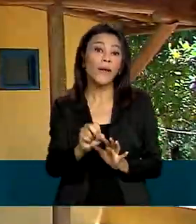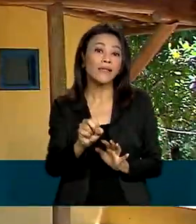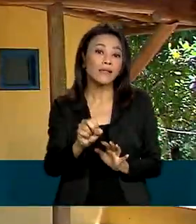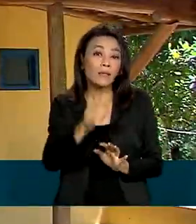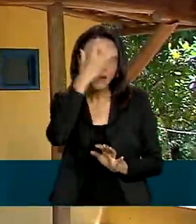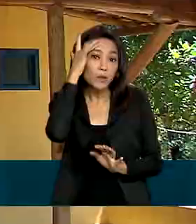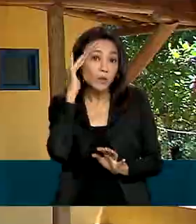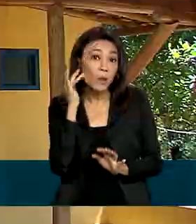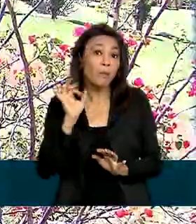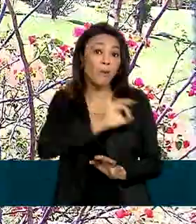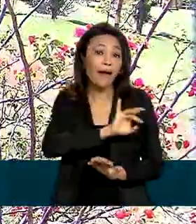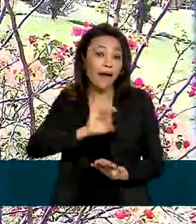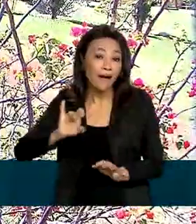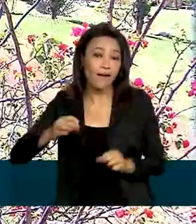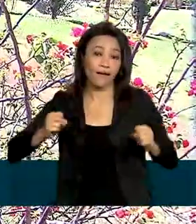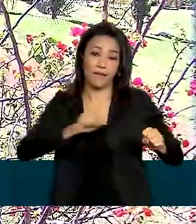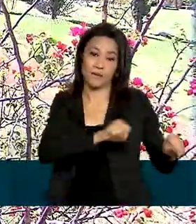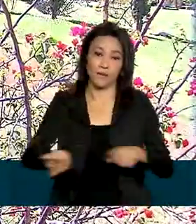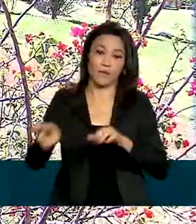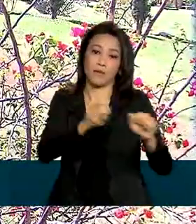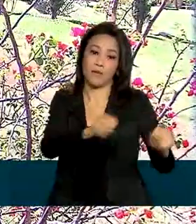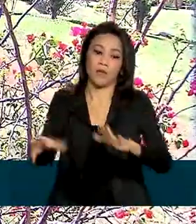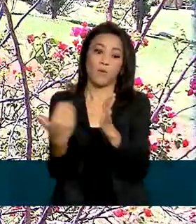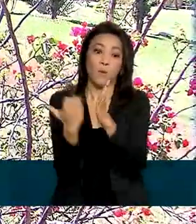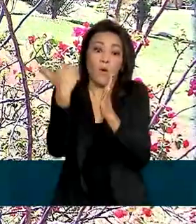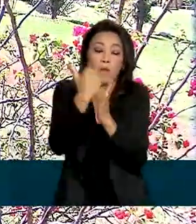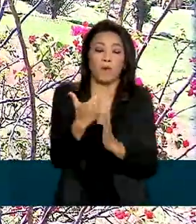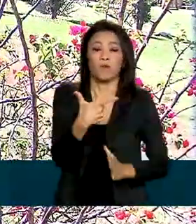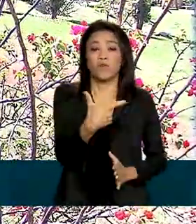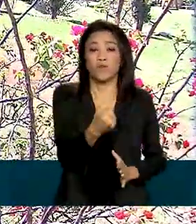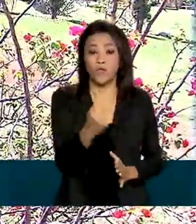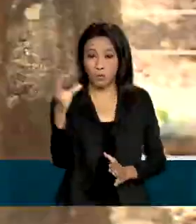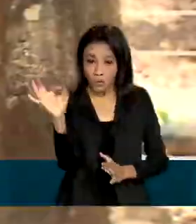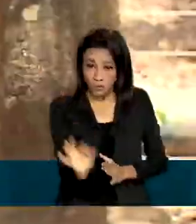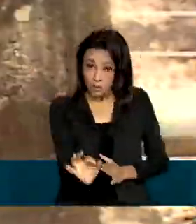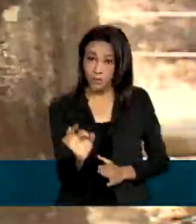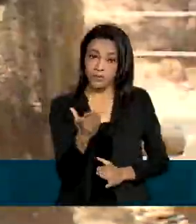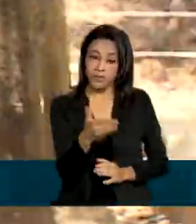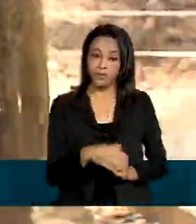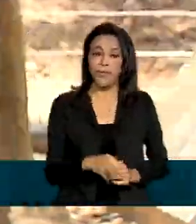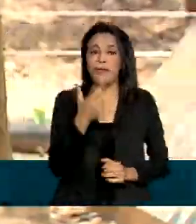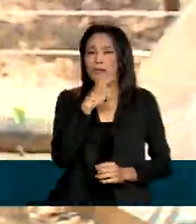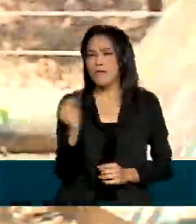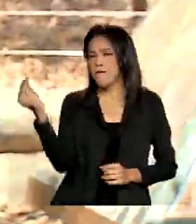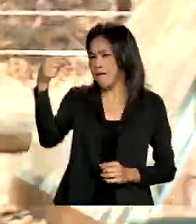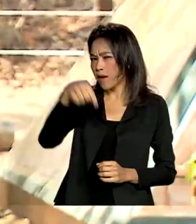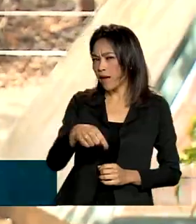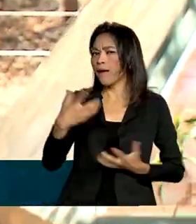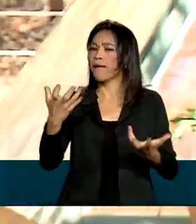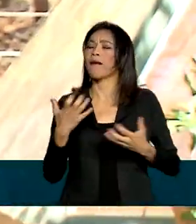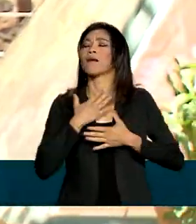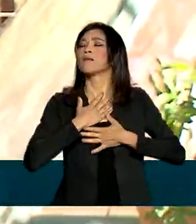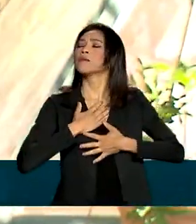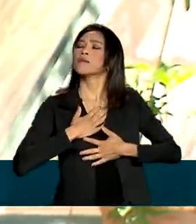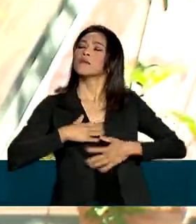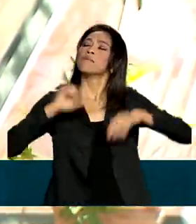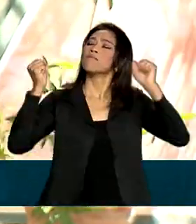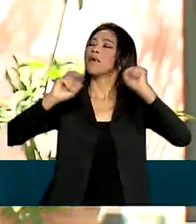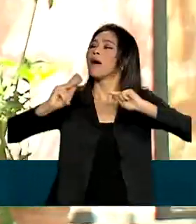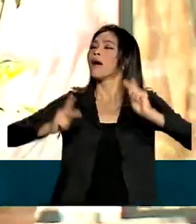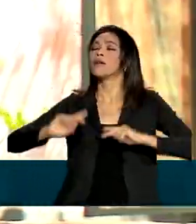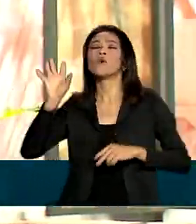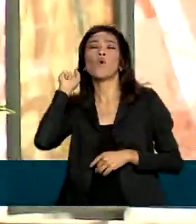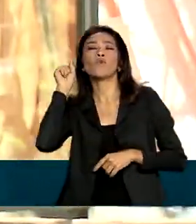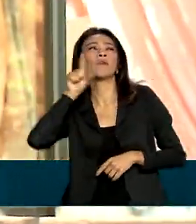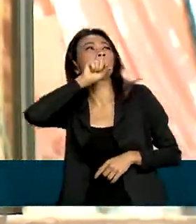por semana. Um aumento de 20% nas hospedagens. Quem vem para cá quer sossego, canto de pássaros